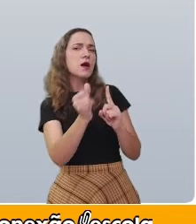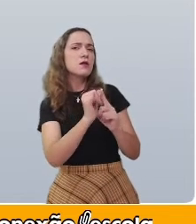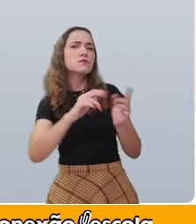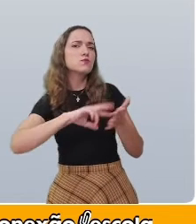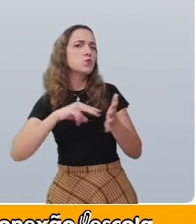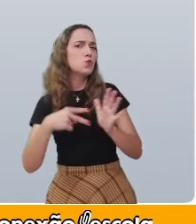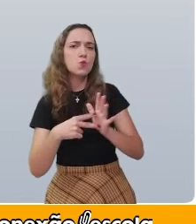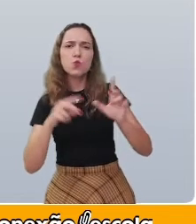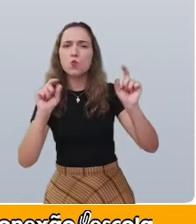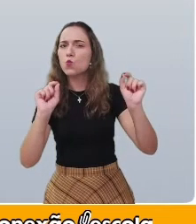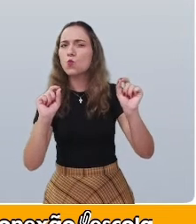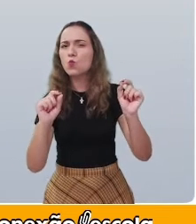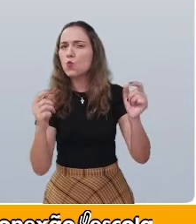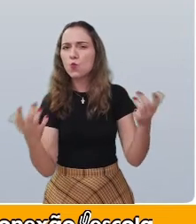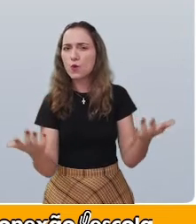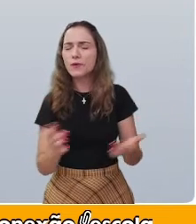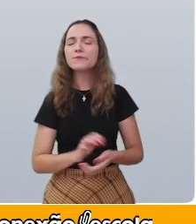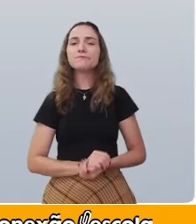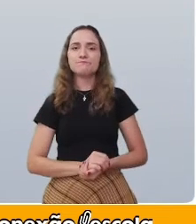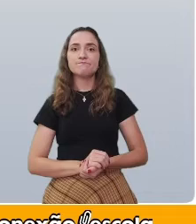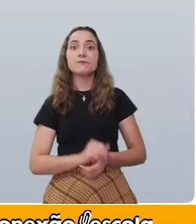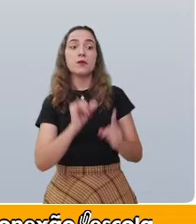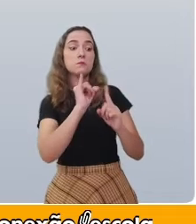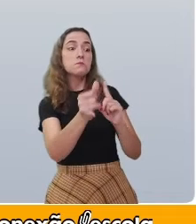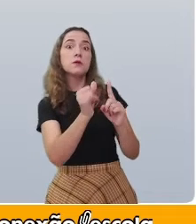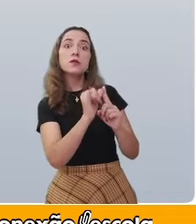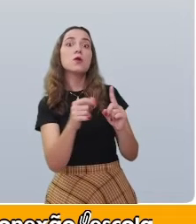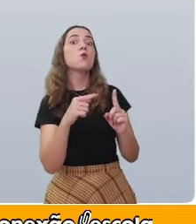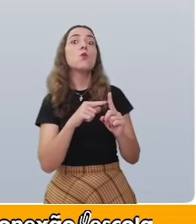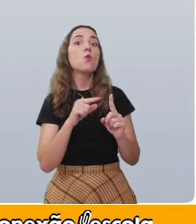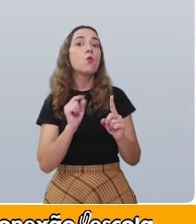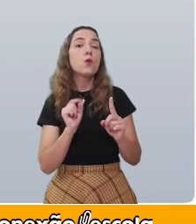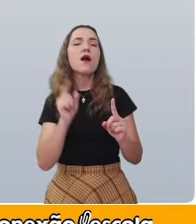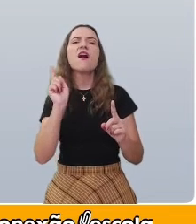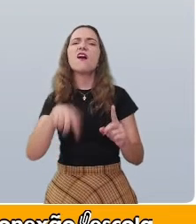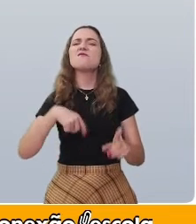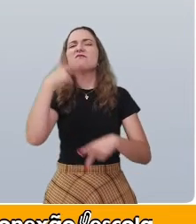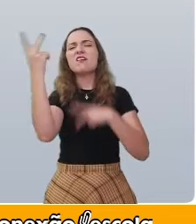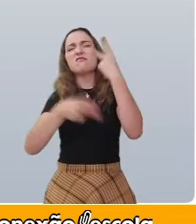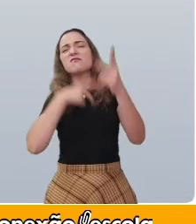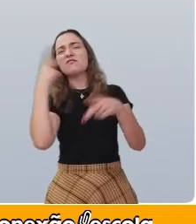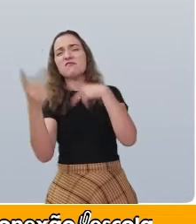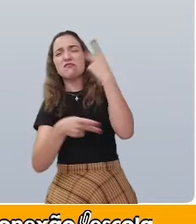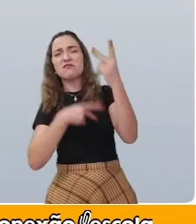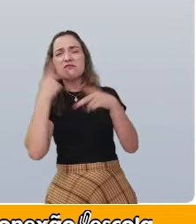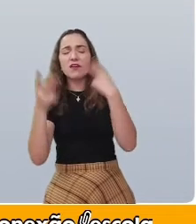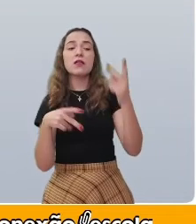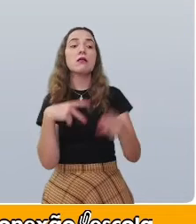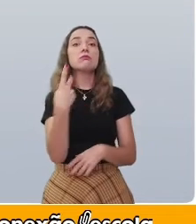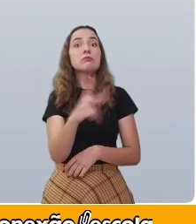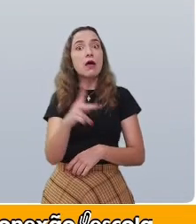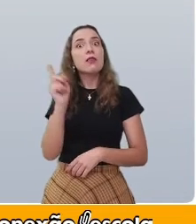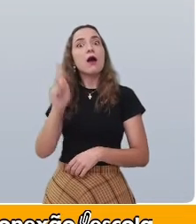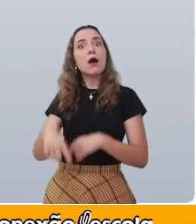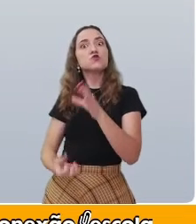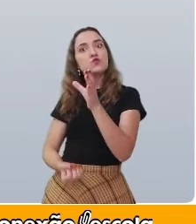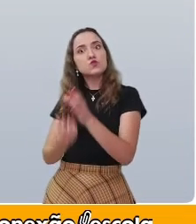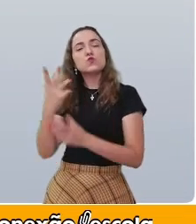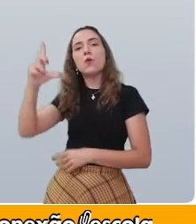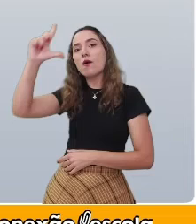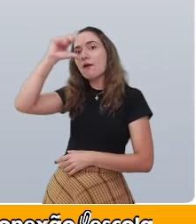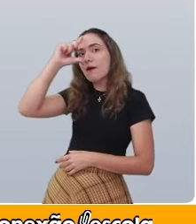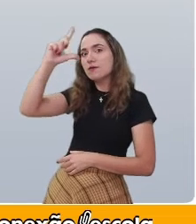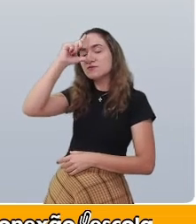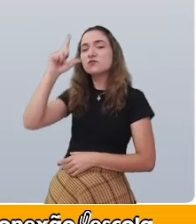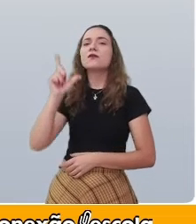O significado da palavra parlenda é falar muito e possui origem no latim, vindo do